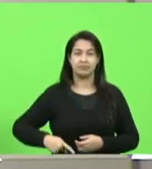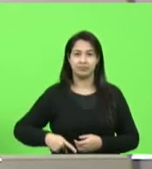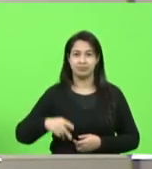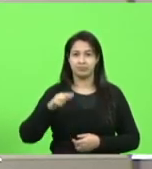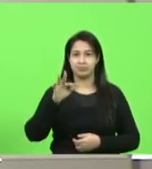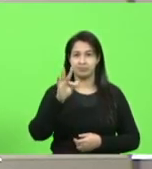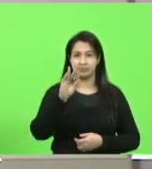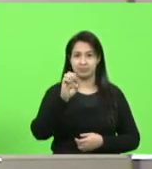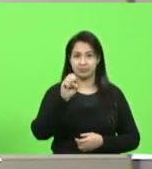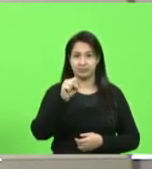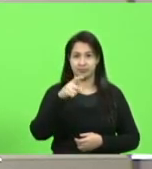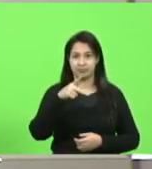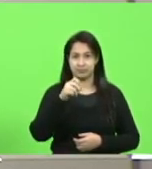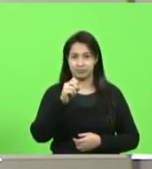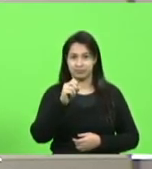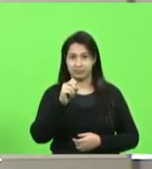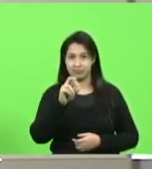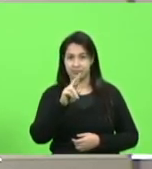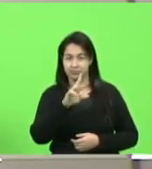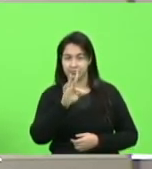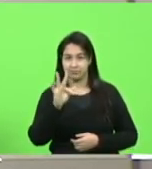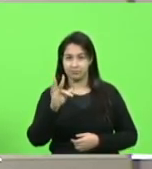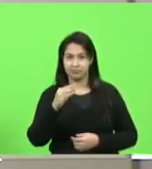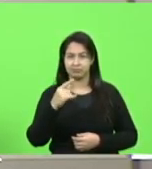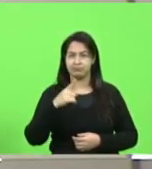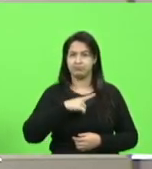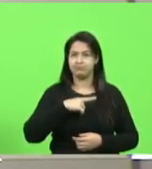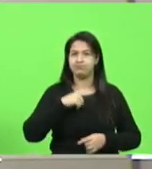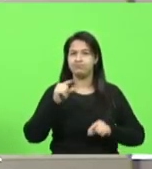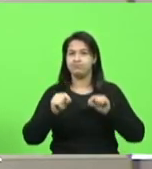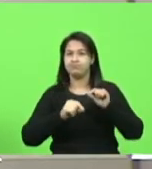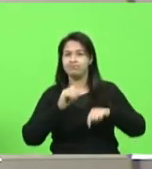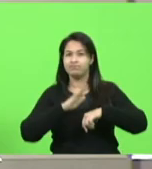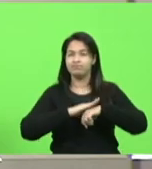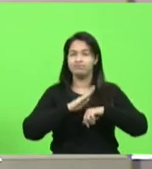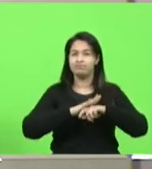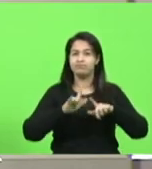informações acerca das iniciativas que serão realizadas